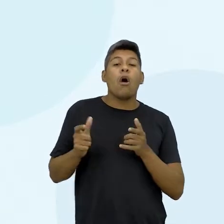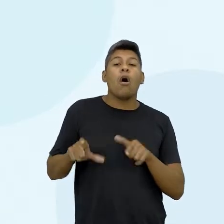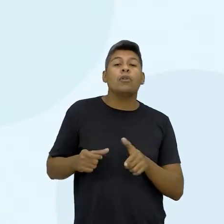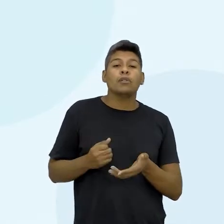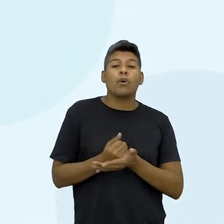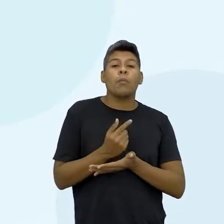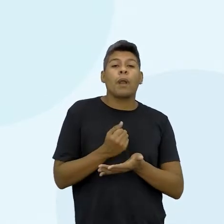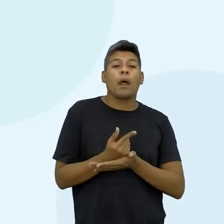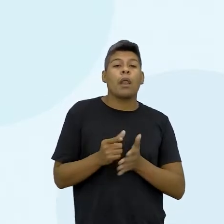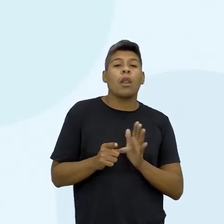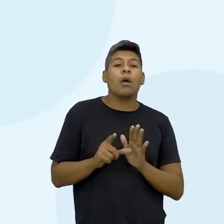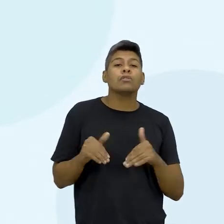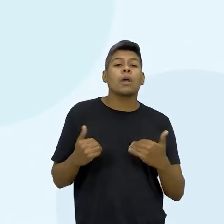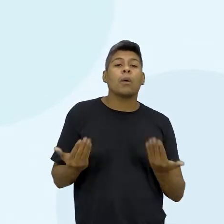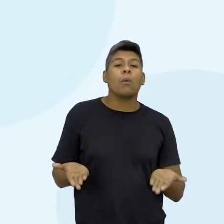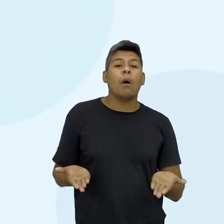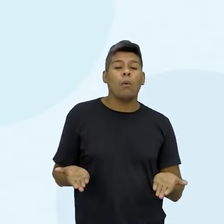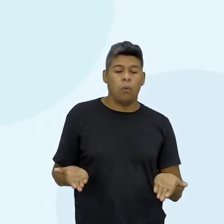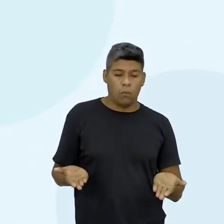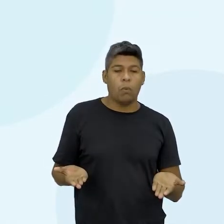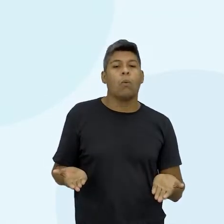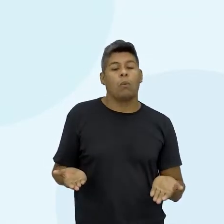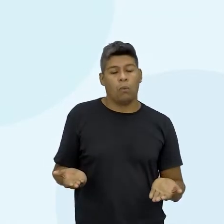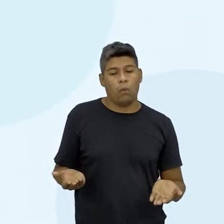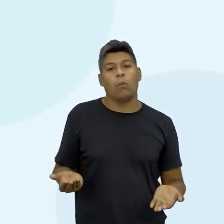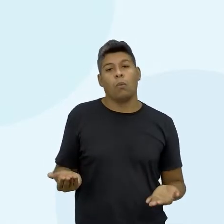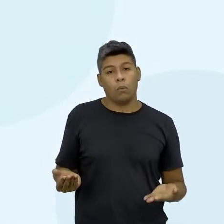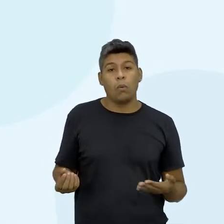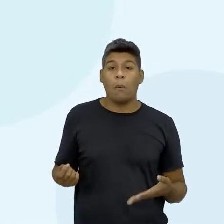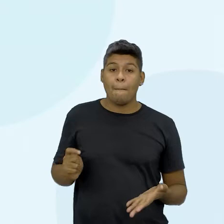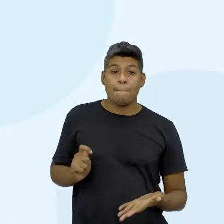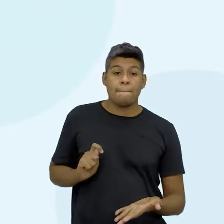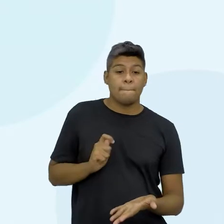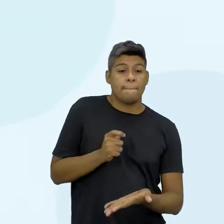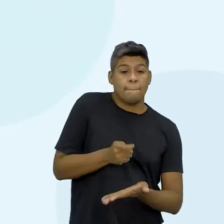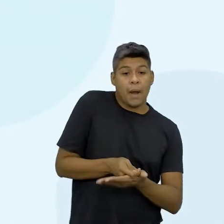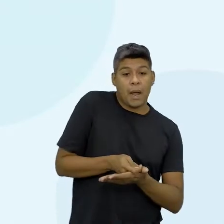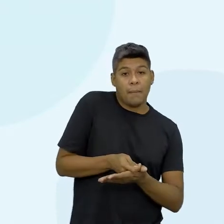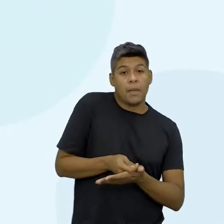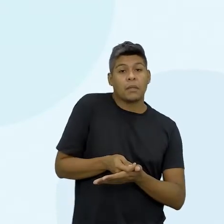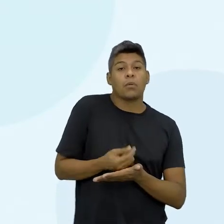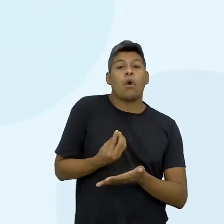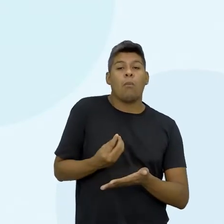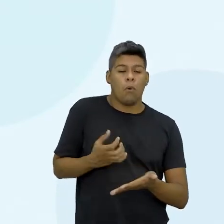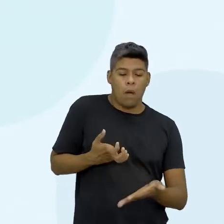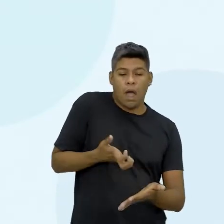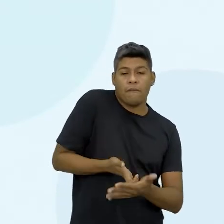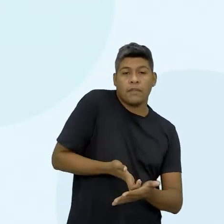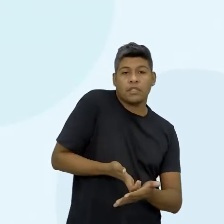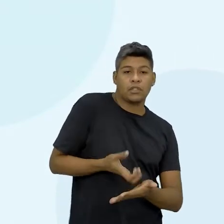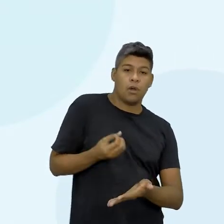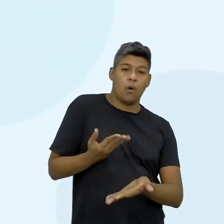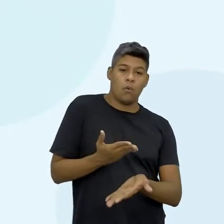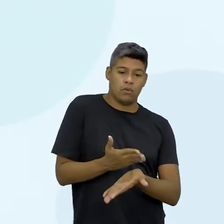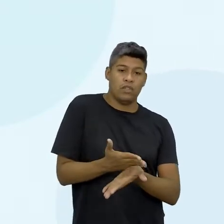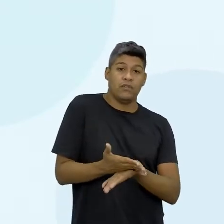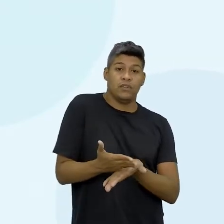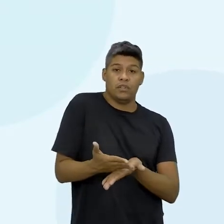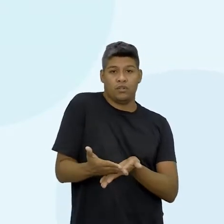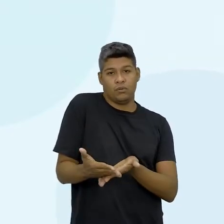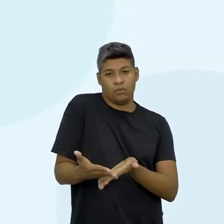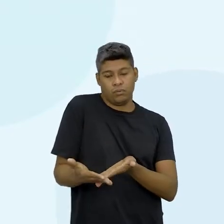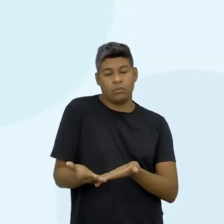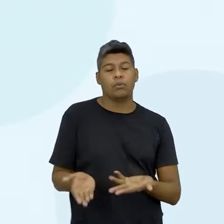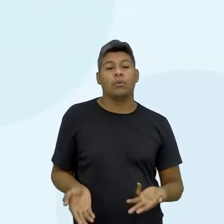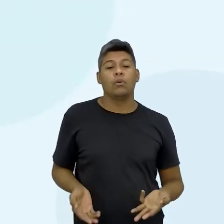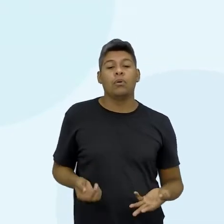aonde você vai realizar essa compra, né, se o pagamento foi à vista ou a prazo, e qual a